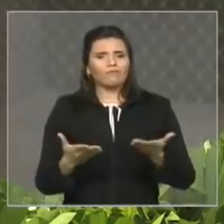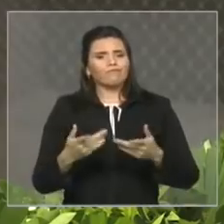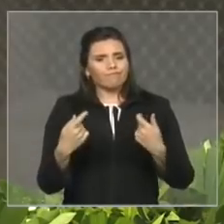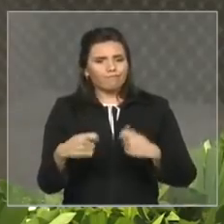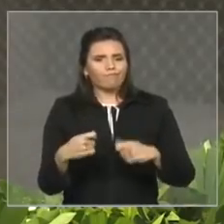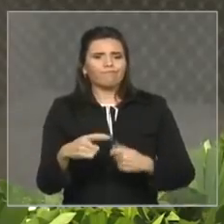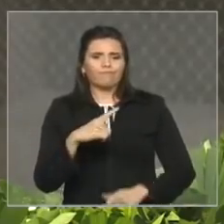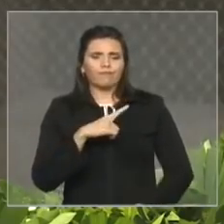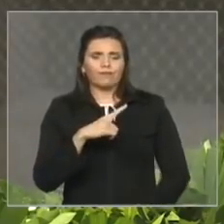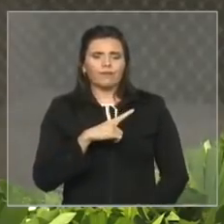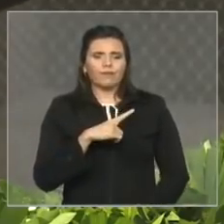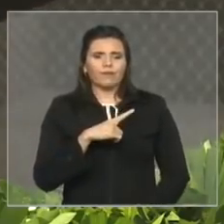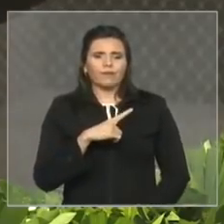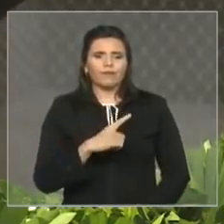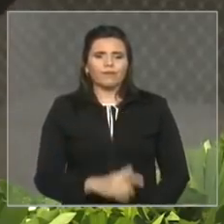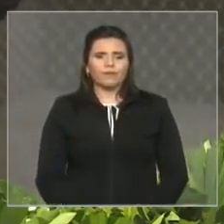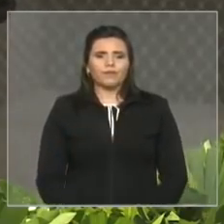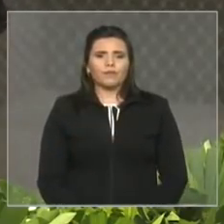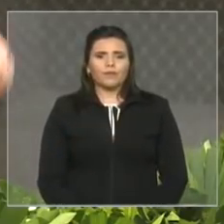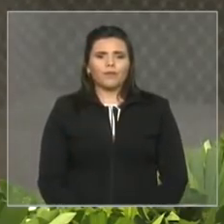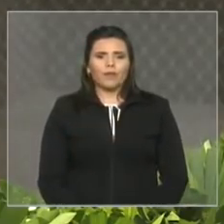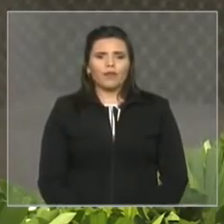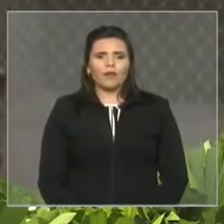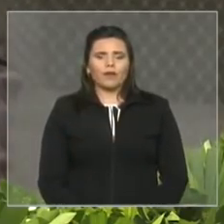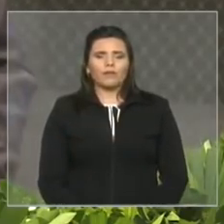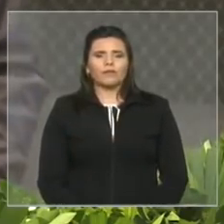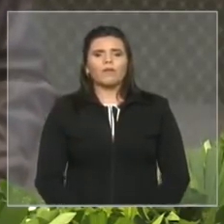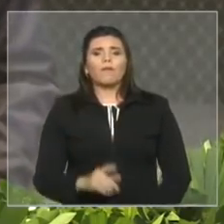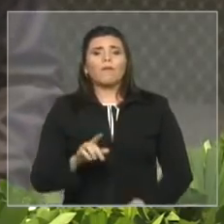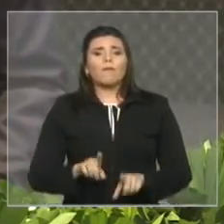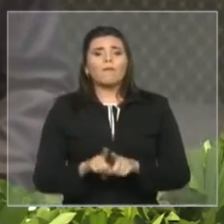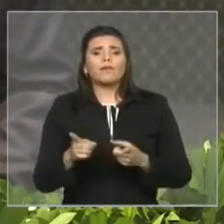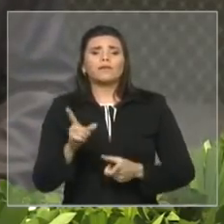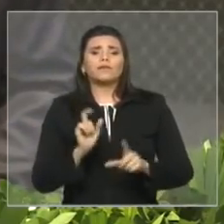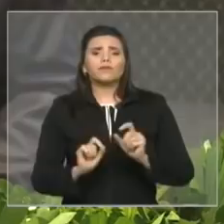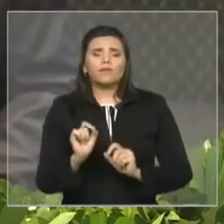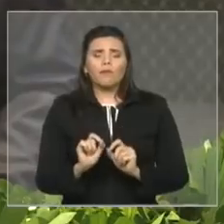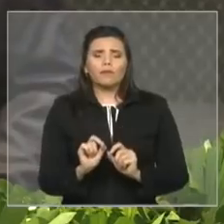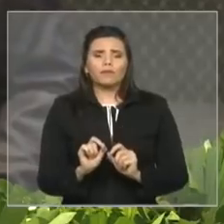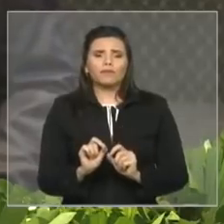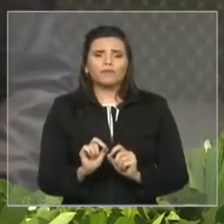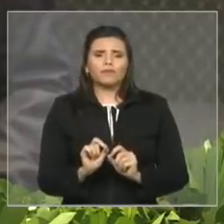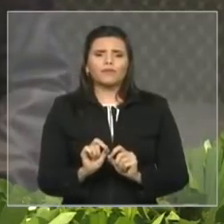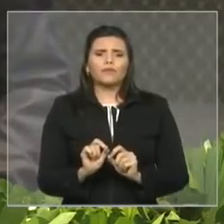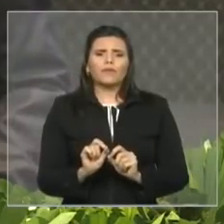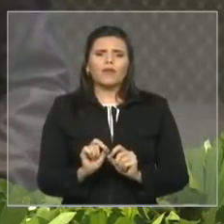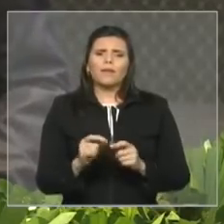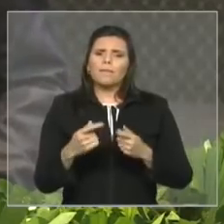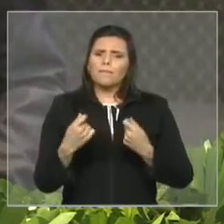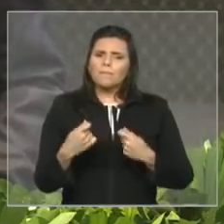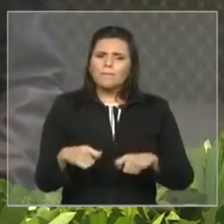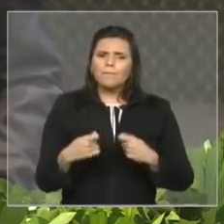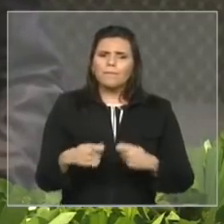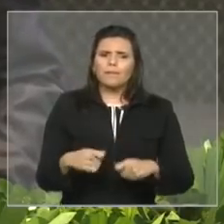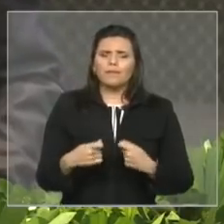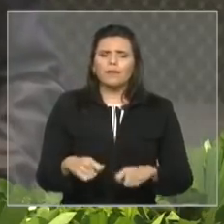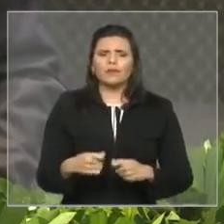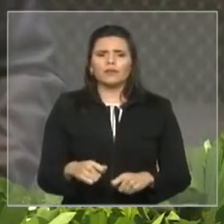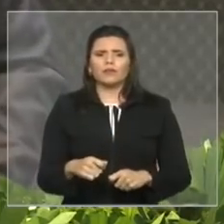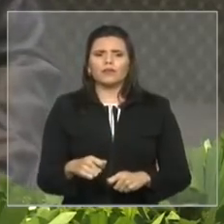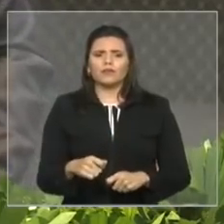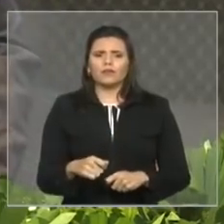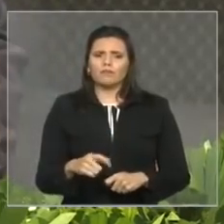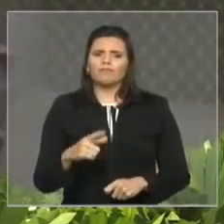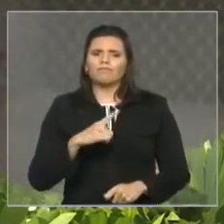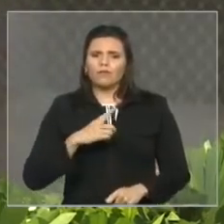não pode atuar, é verdade, como um dogma de fé, mas deve atuar como premissa imprescindível